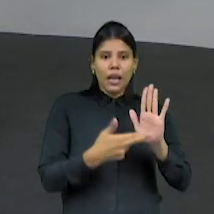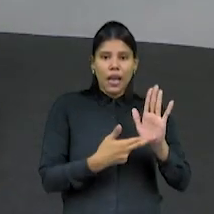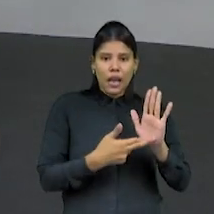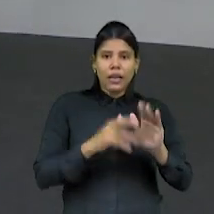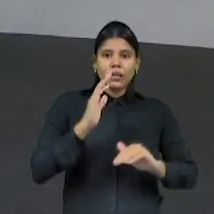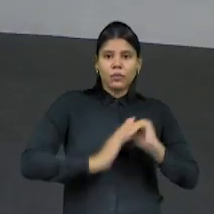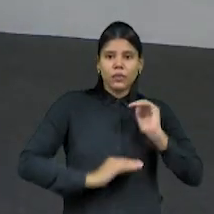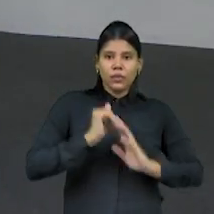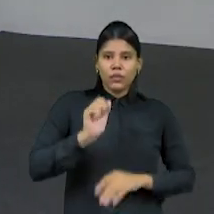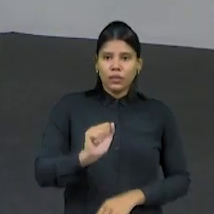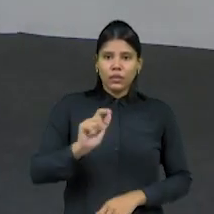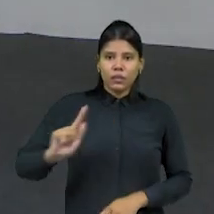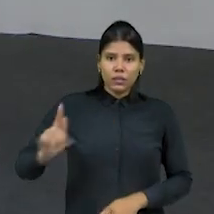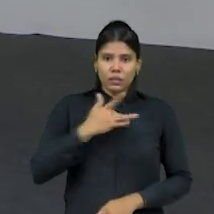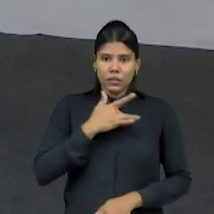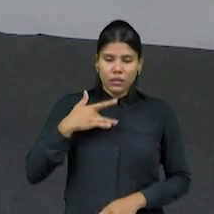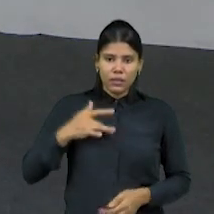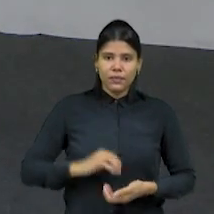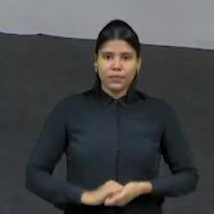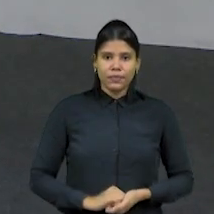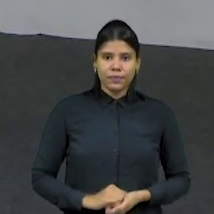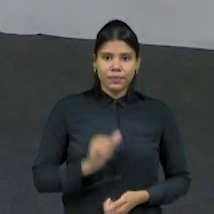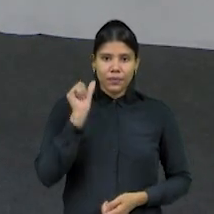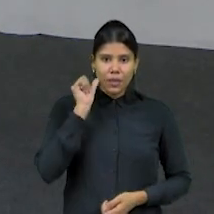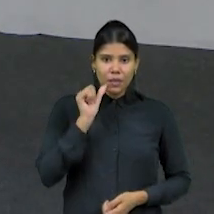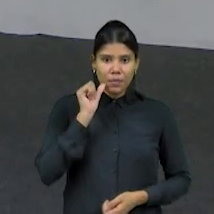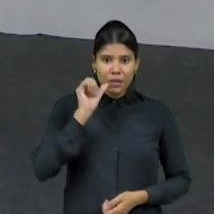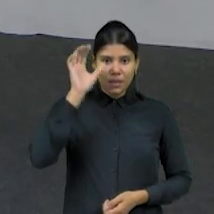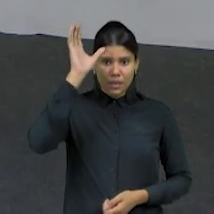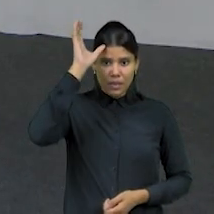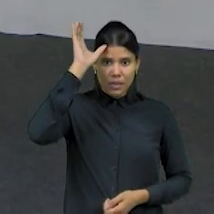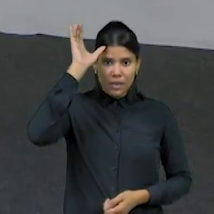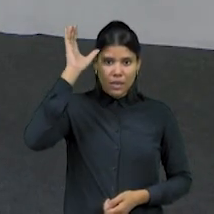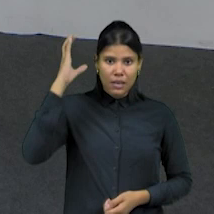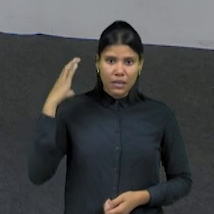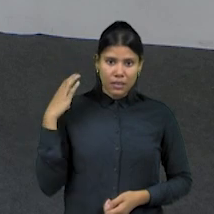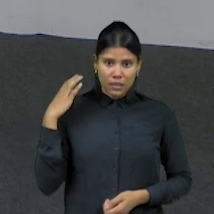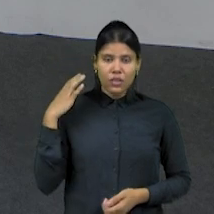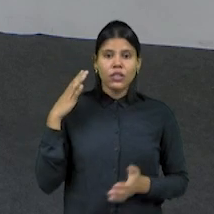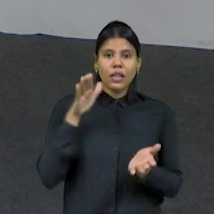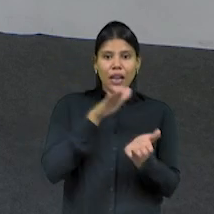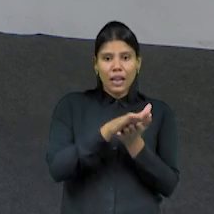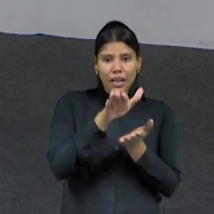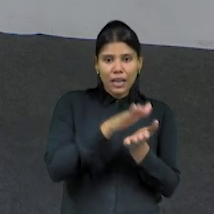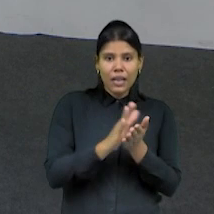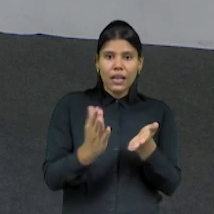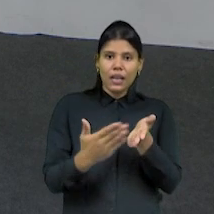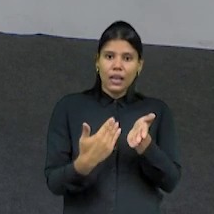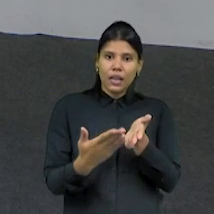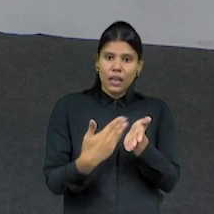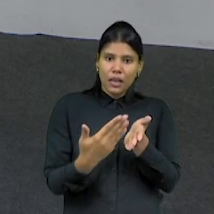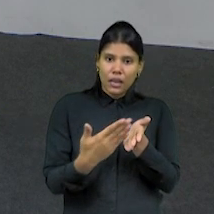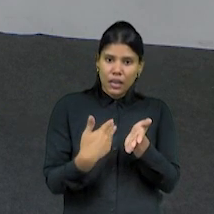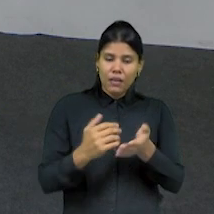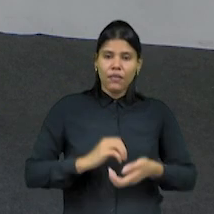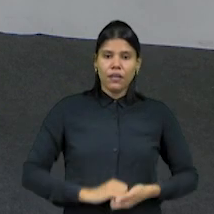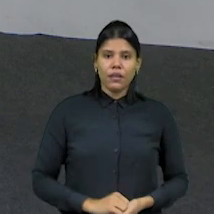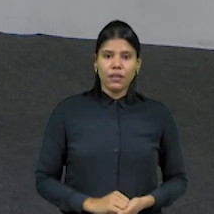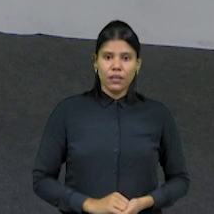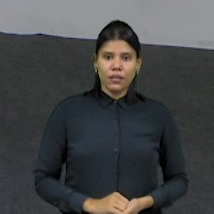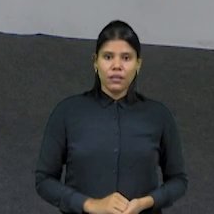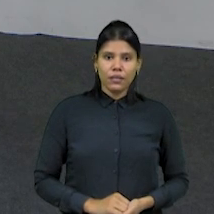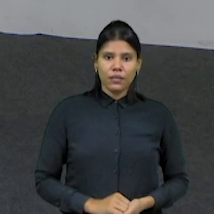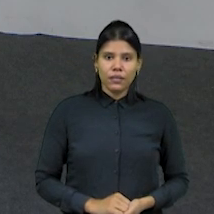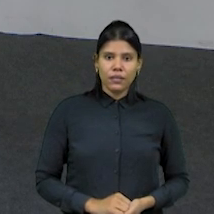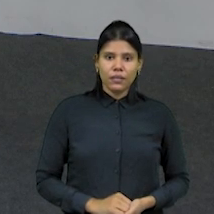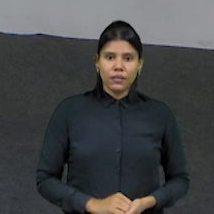a primeira dama da Assembleia Legislativa lança em Brasília o livro Enxergando o Invisível, o Sistêmico na Gestão